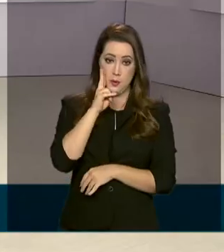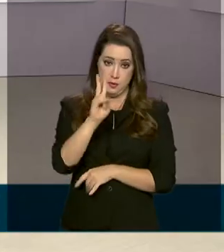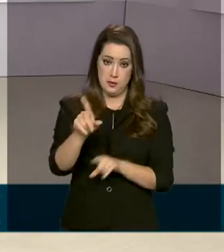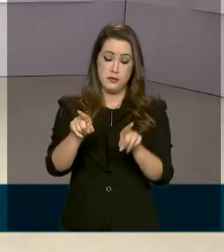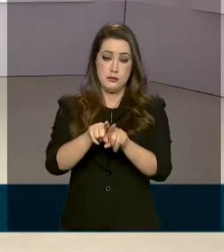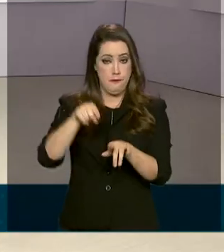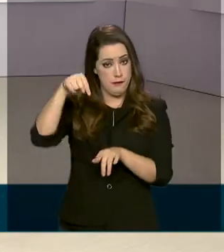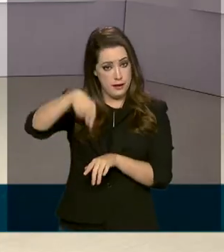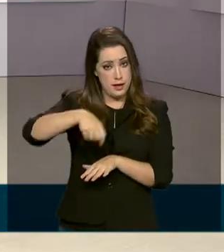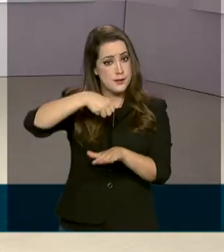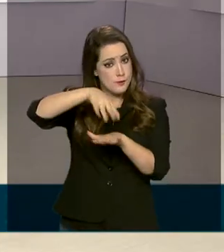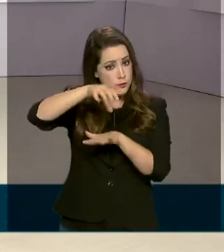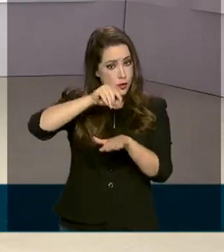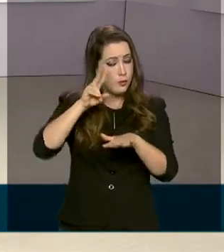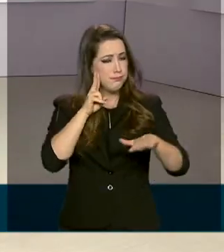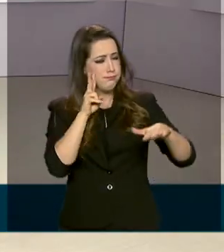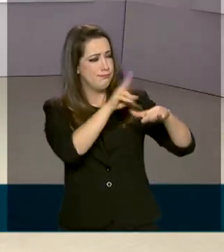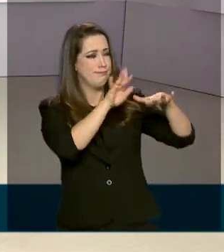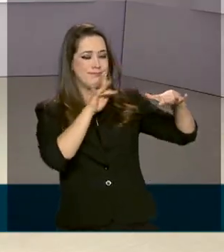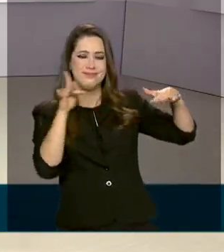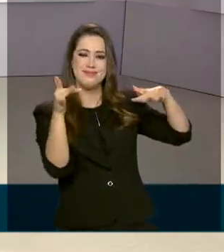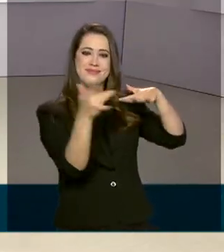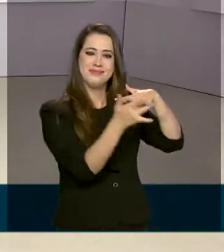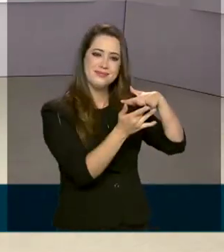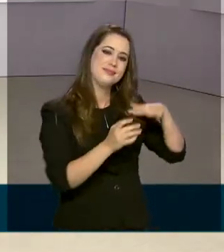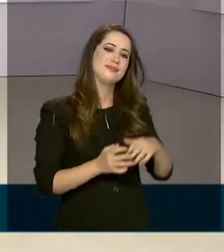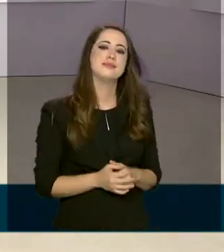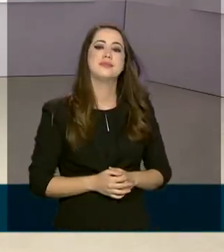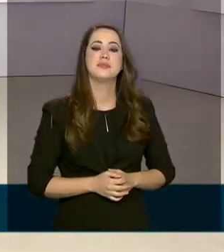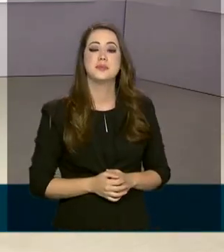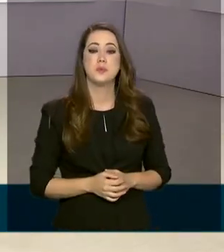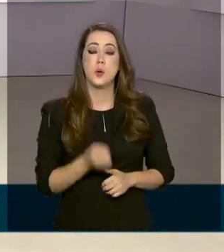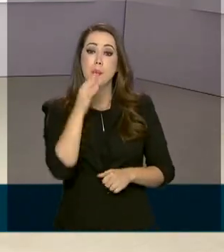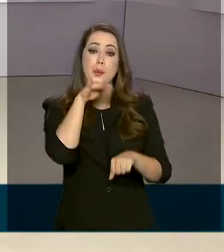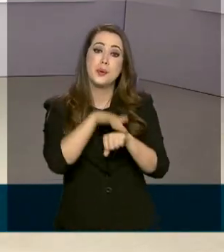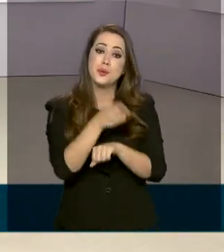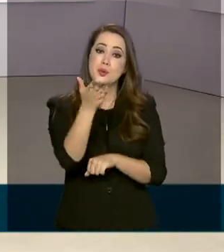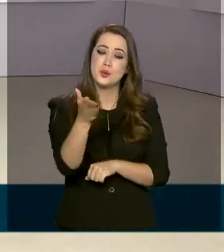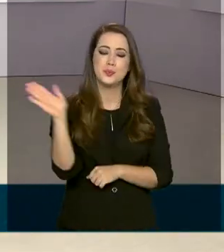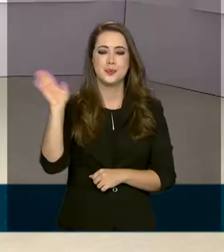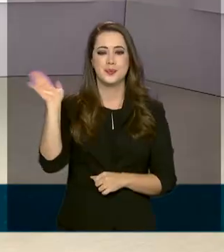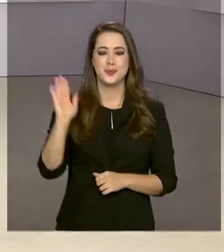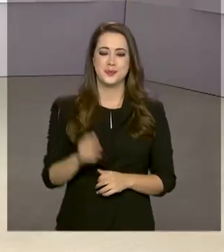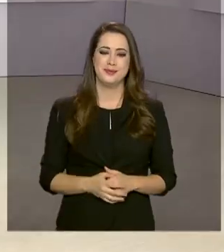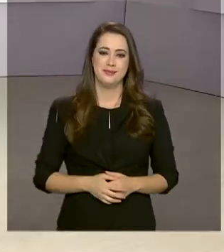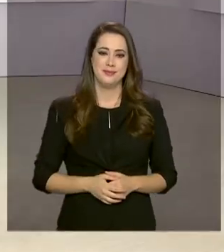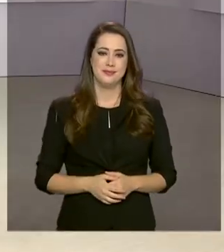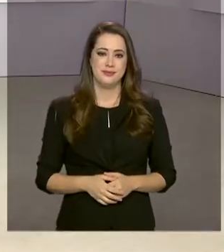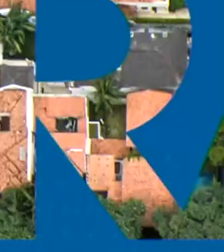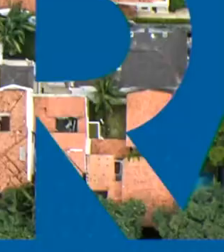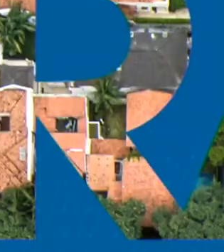Você confere essas e outras notícias seguindo as nossas redes sociais. Uma boa noite para você e até amanhã.